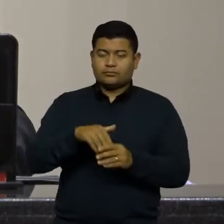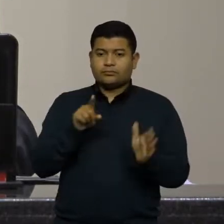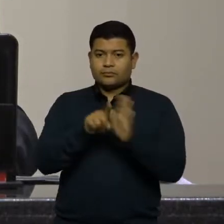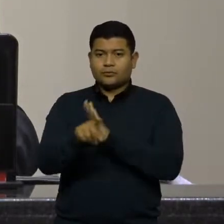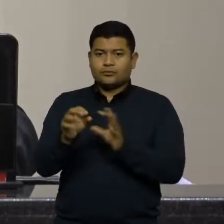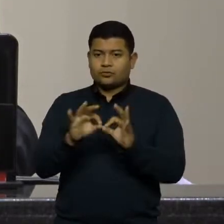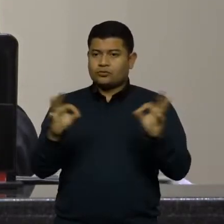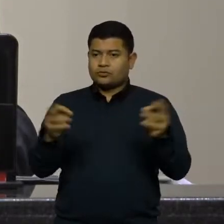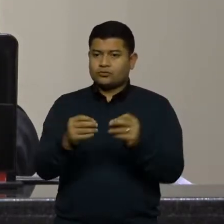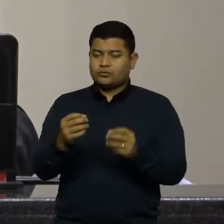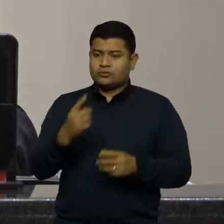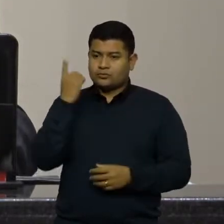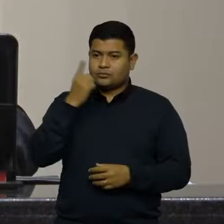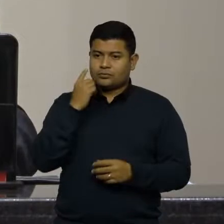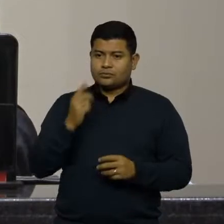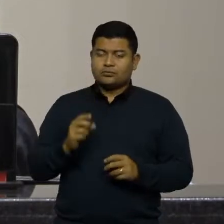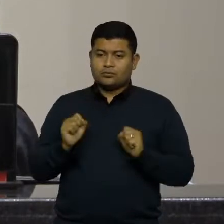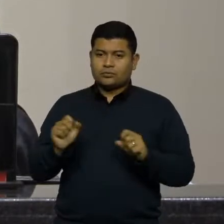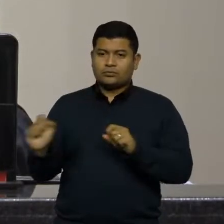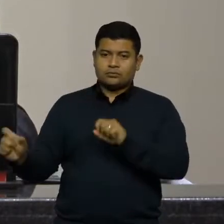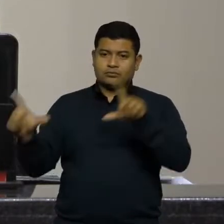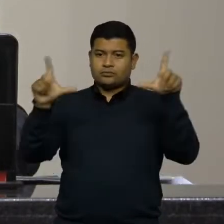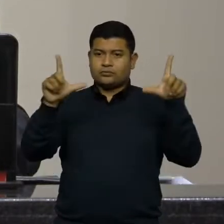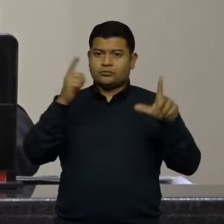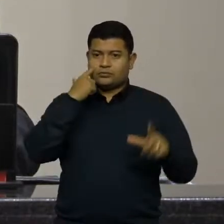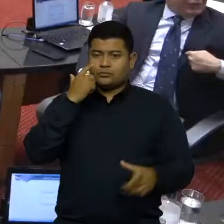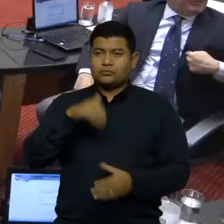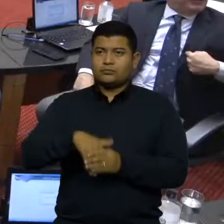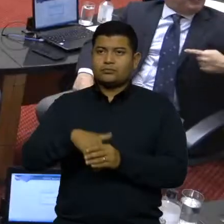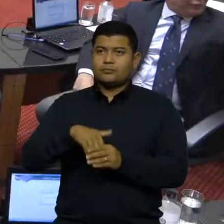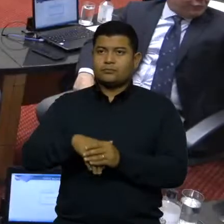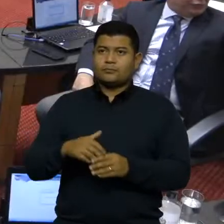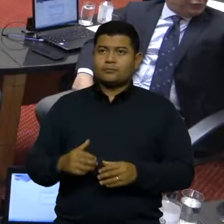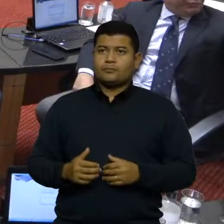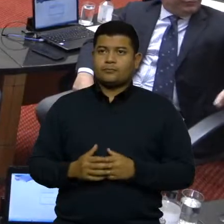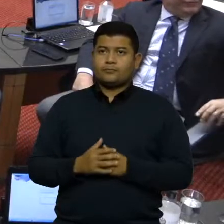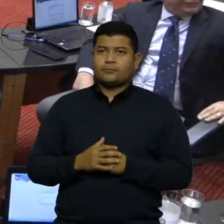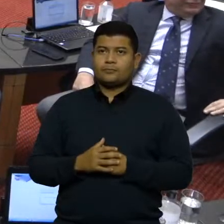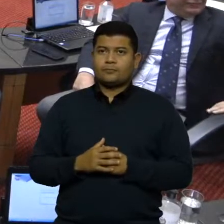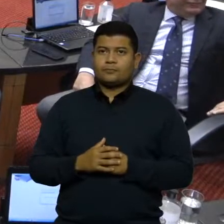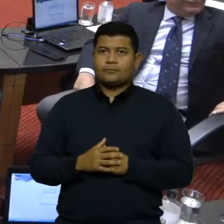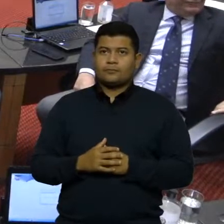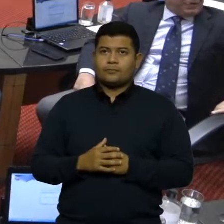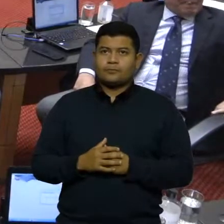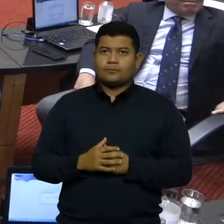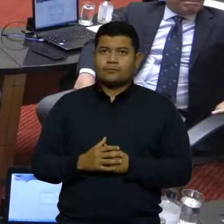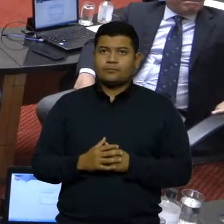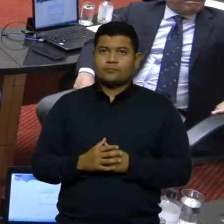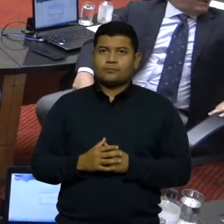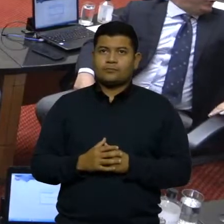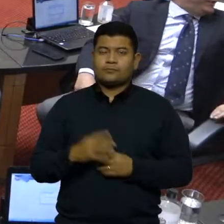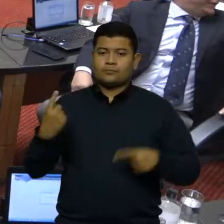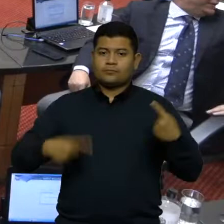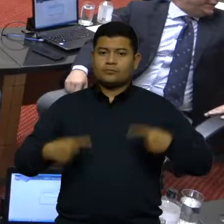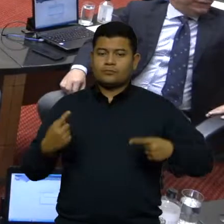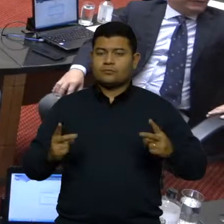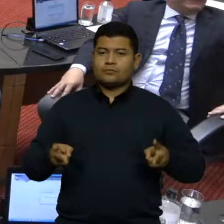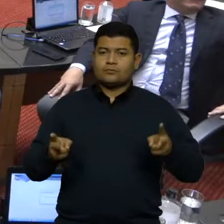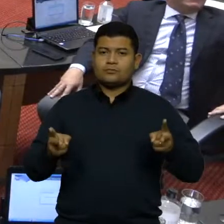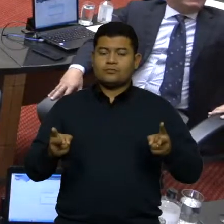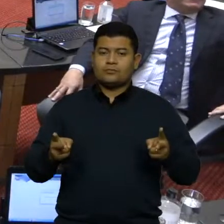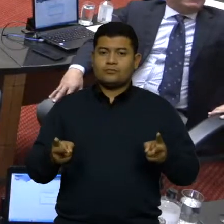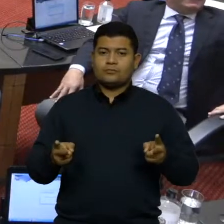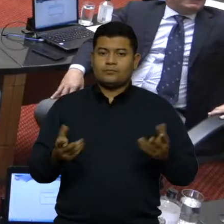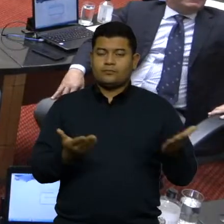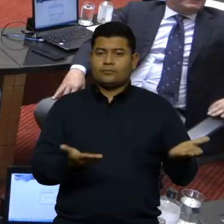o painel para votação. Não, para discussão ainda, senhor. Deputada